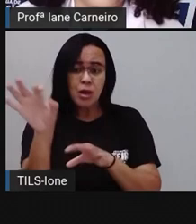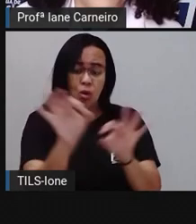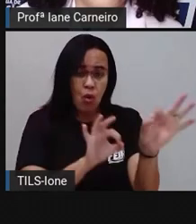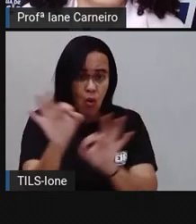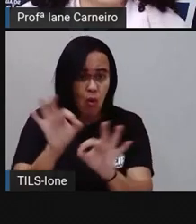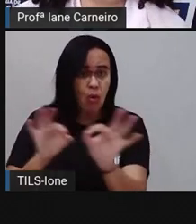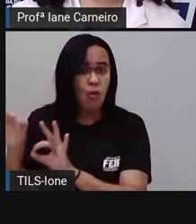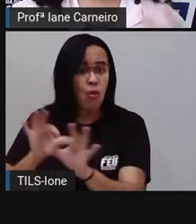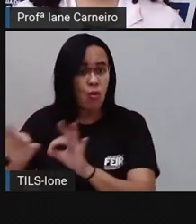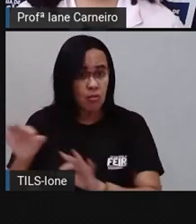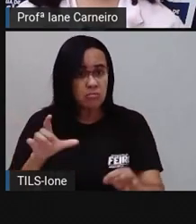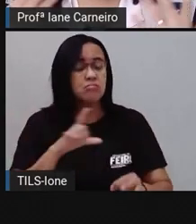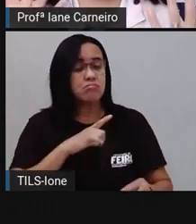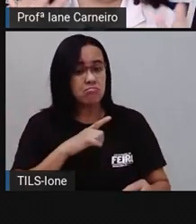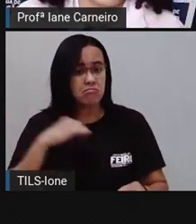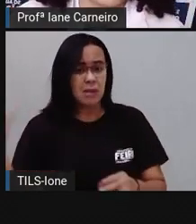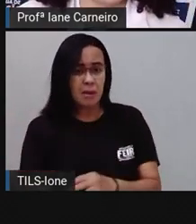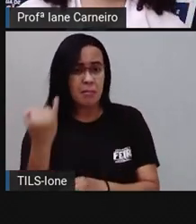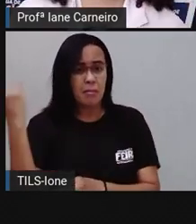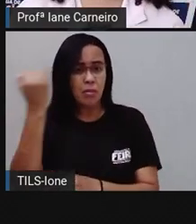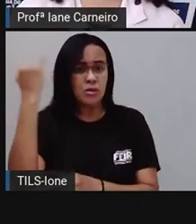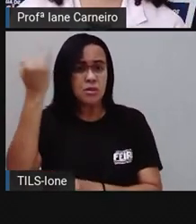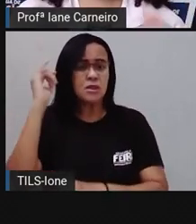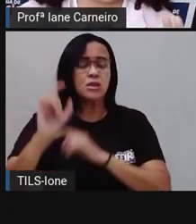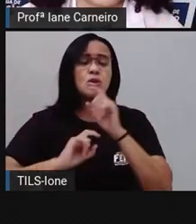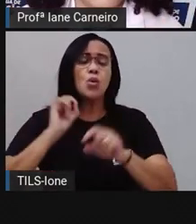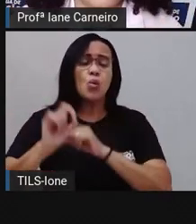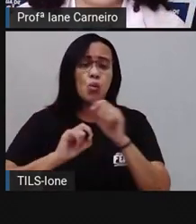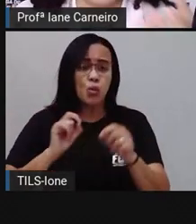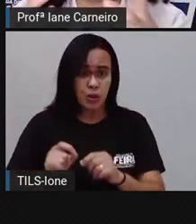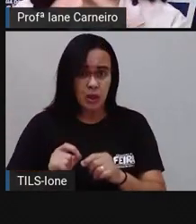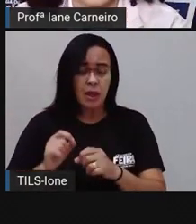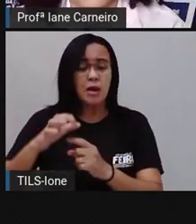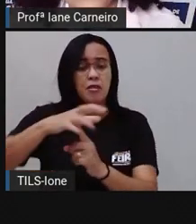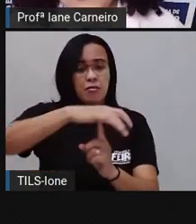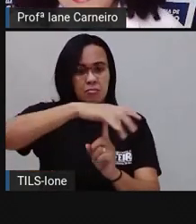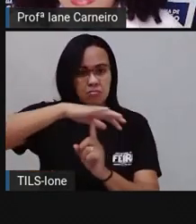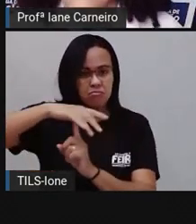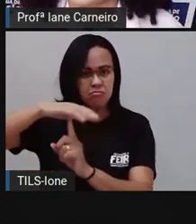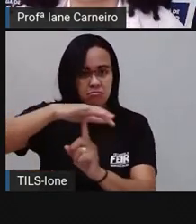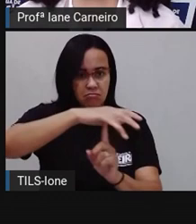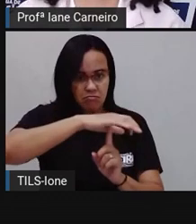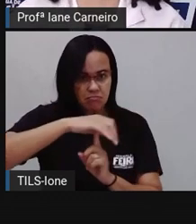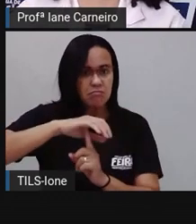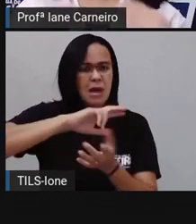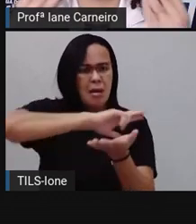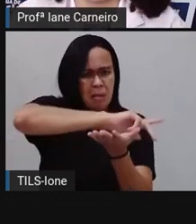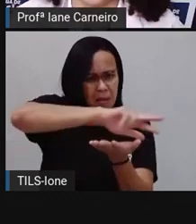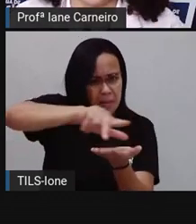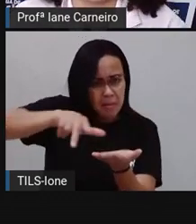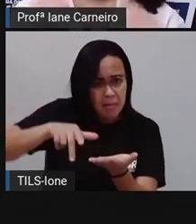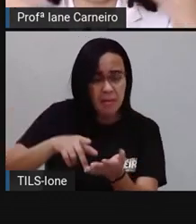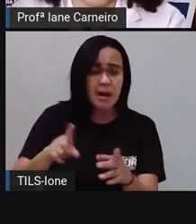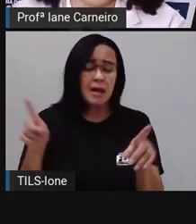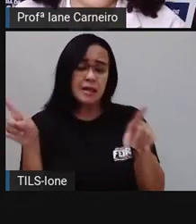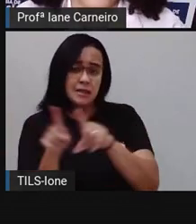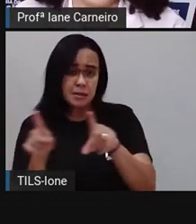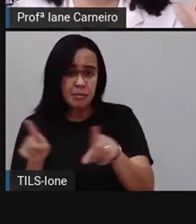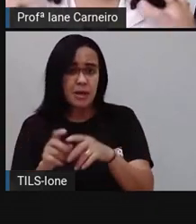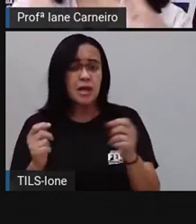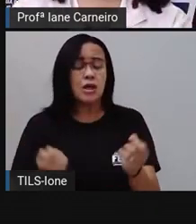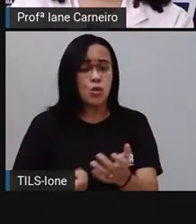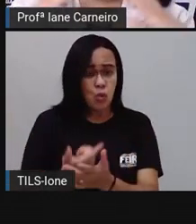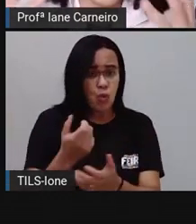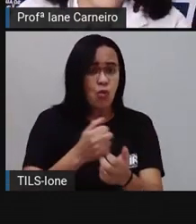sempre de lembrar, né? Da importância do comércio, das feiras livres para a nossa cidade, né? Como a Pró explicou, faz parte